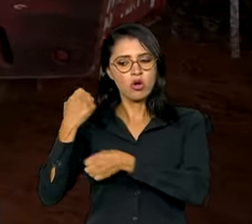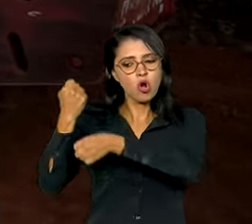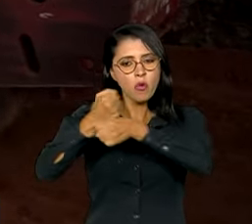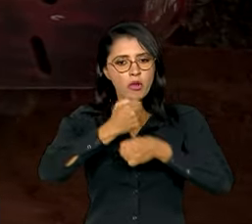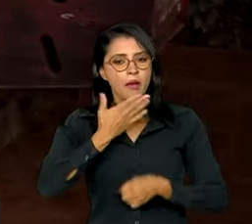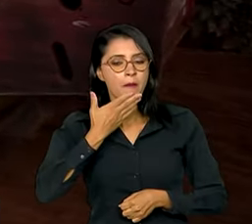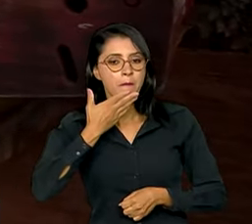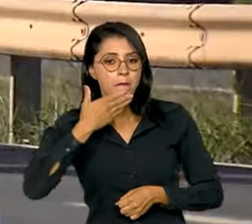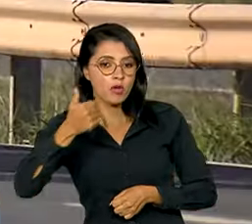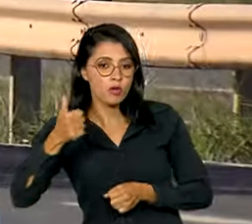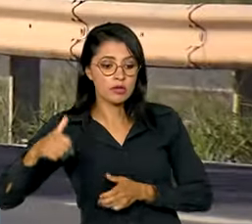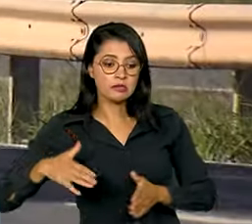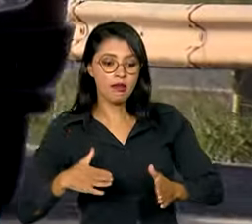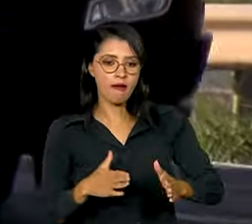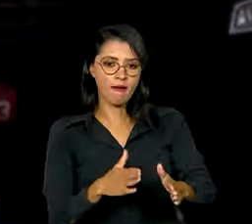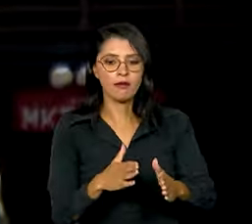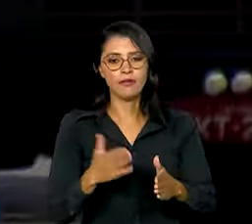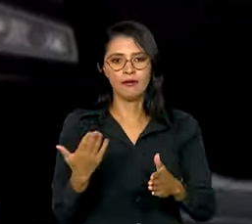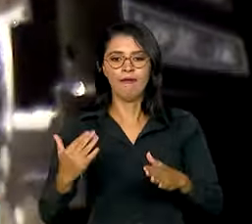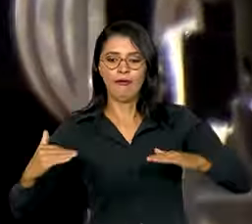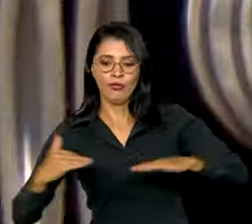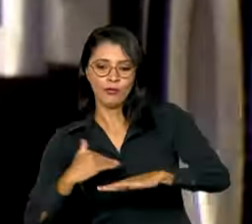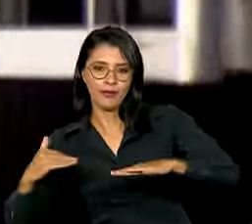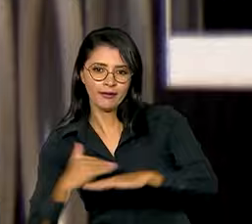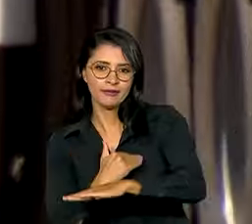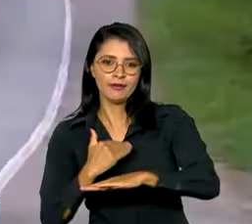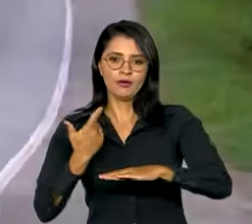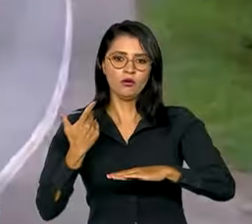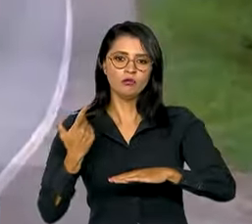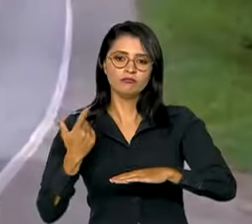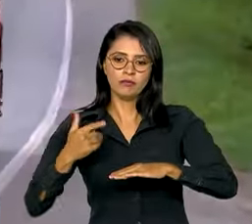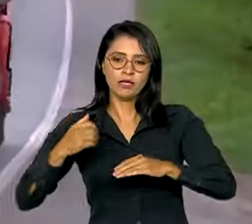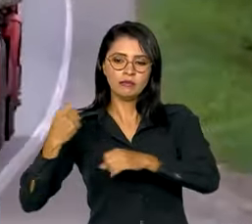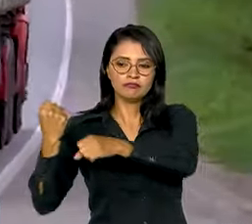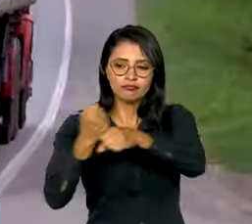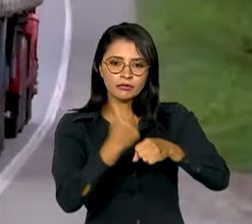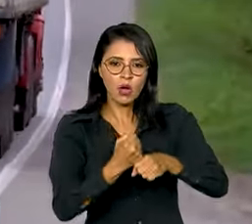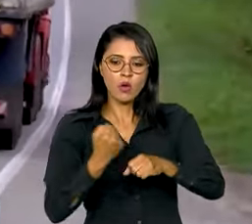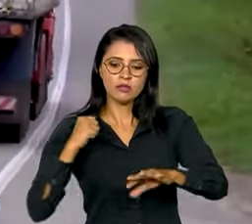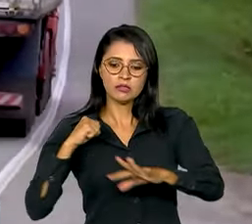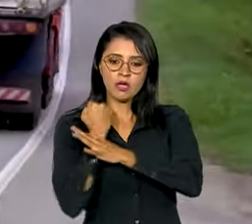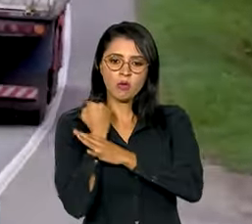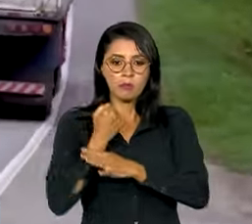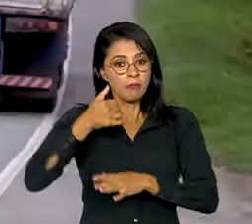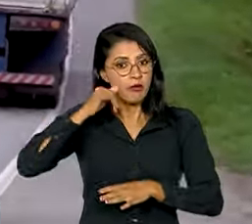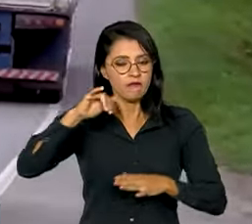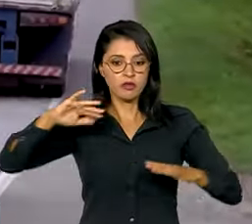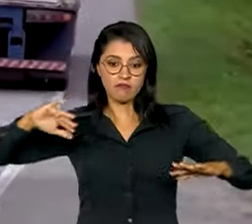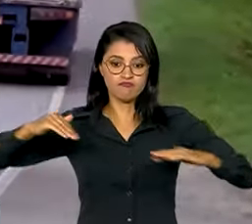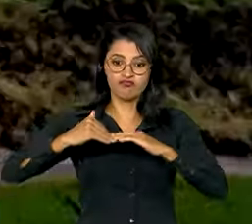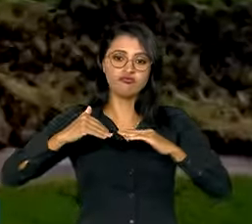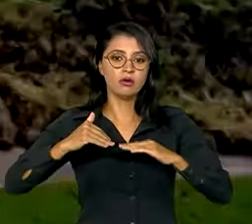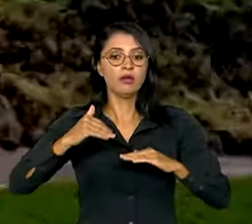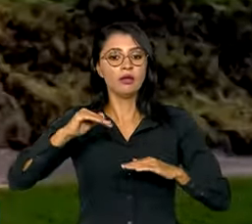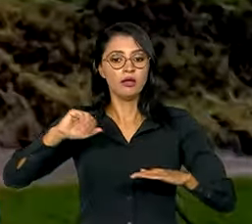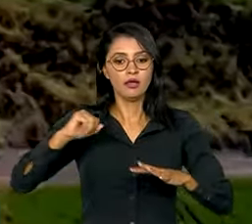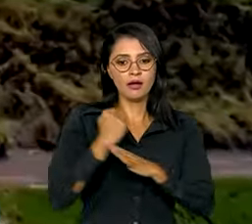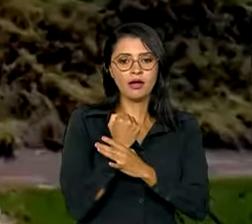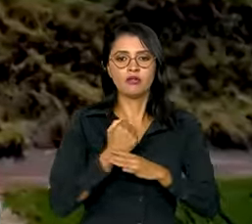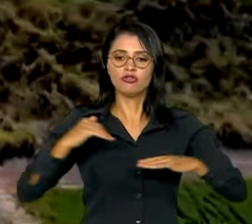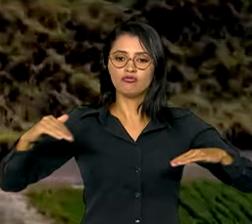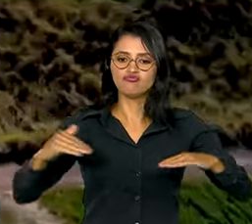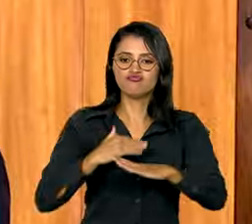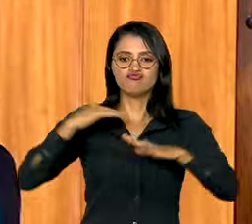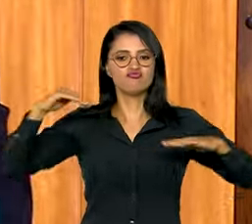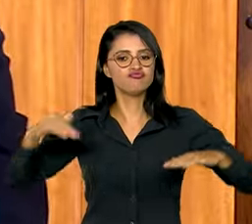estradas e rodovias, como duplicações e estruturas de segurança para evitar colisões frontais e garantir a fluidez